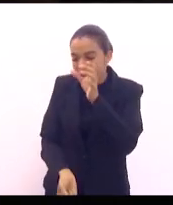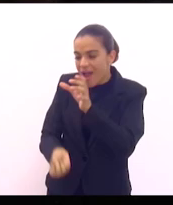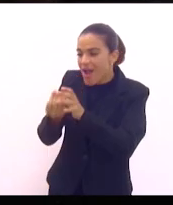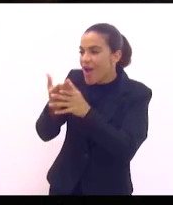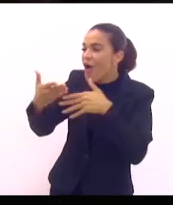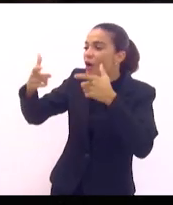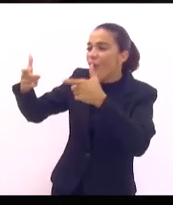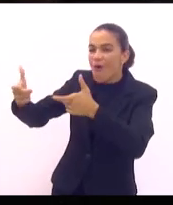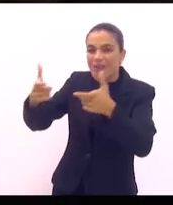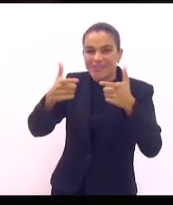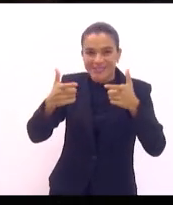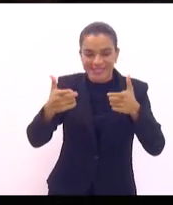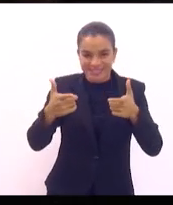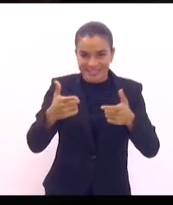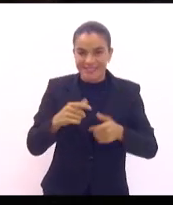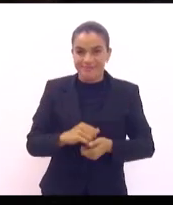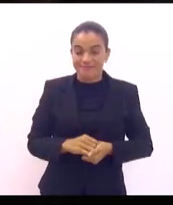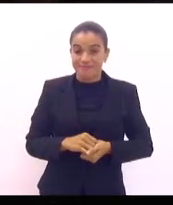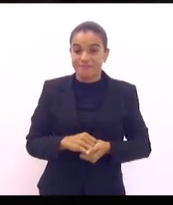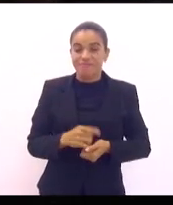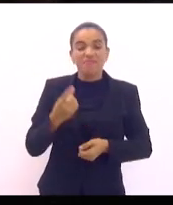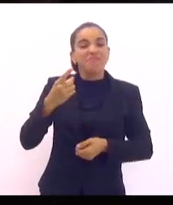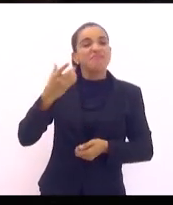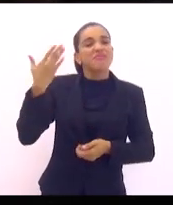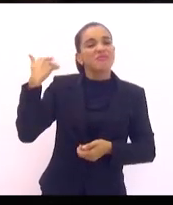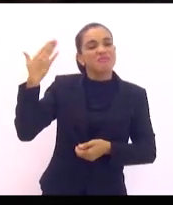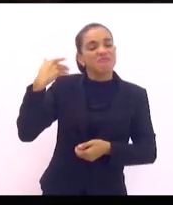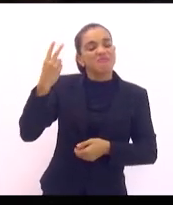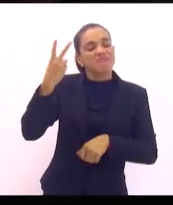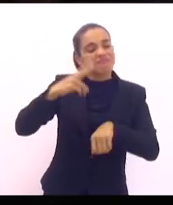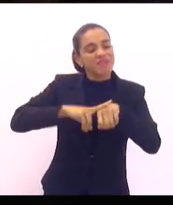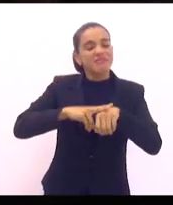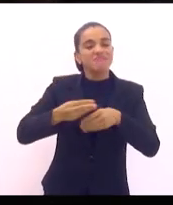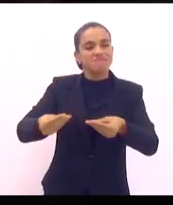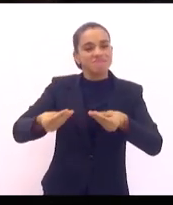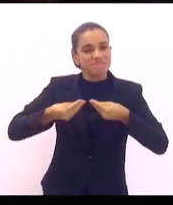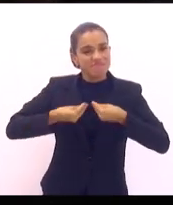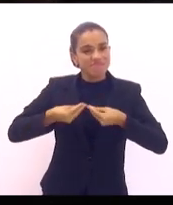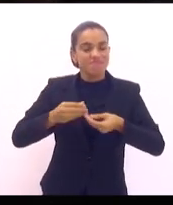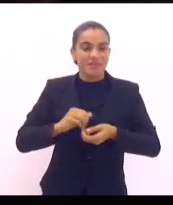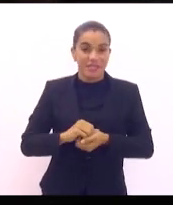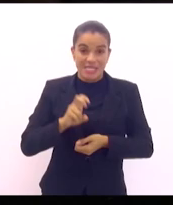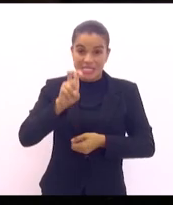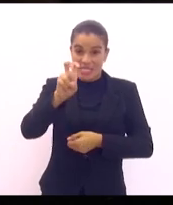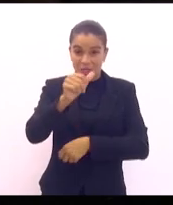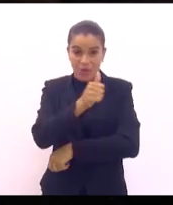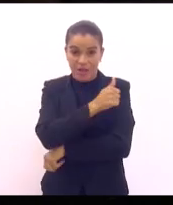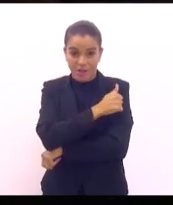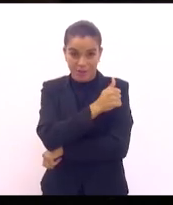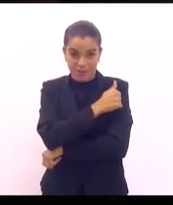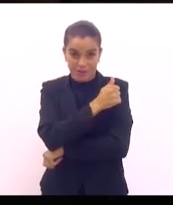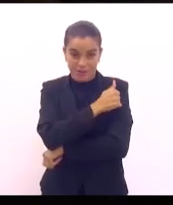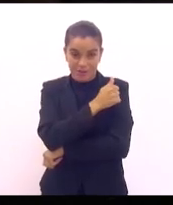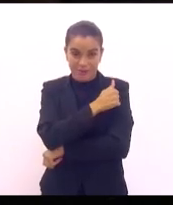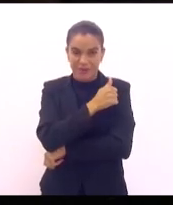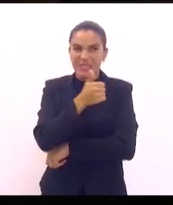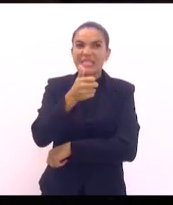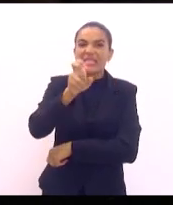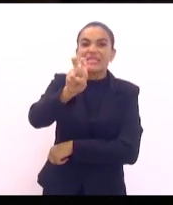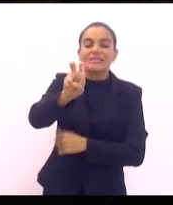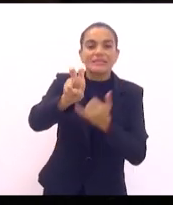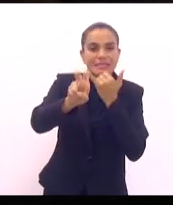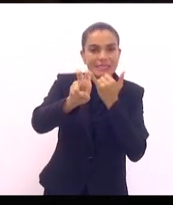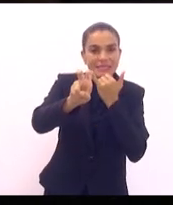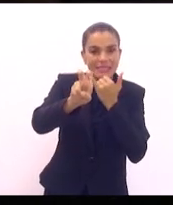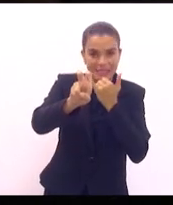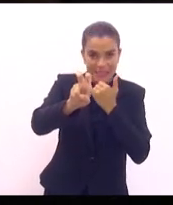O deputado Atila Nunes outro dia eu recebi uns 20, eram uns 5 alunos, uns 15 alunos